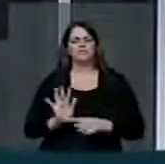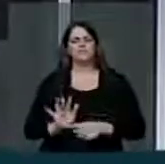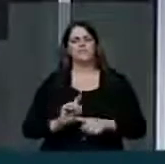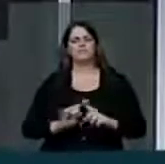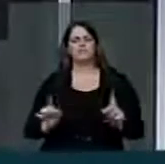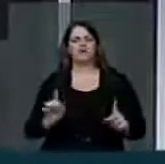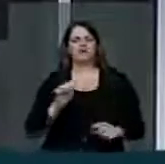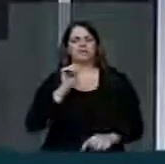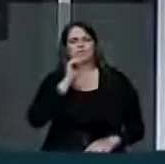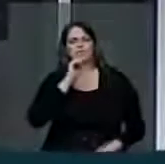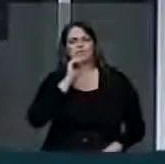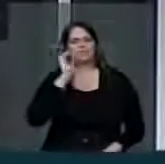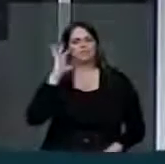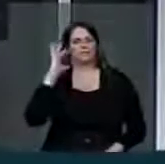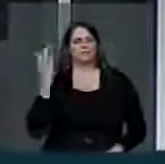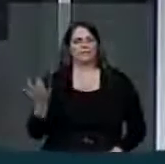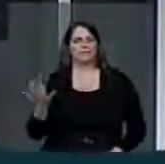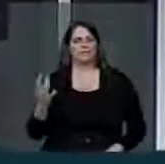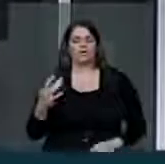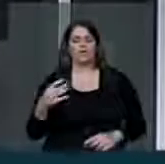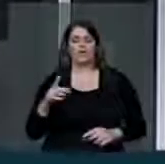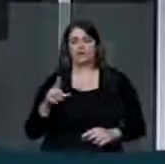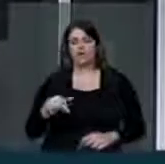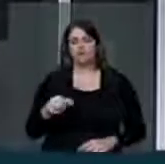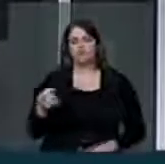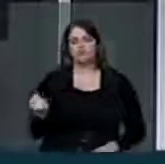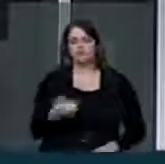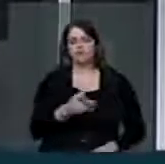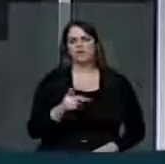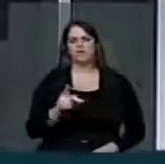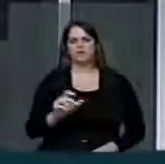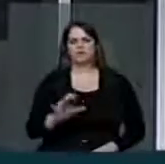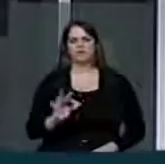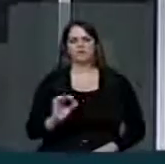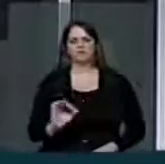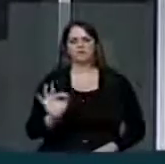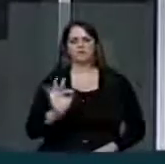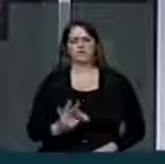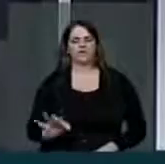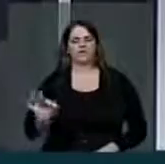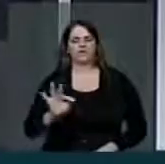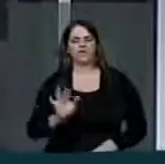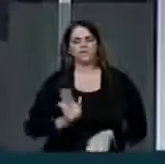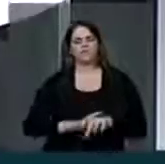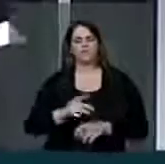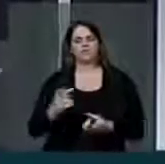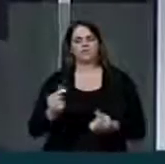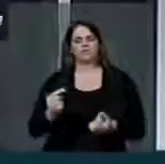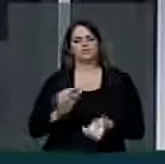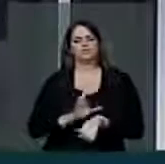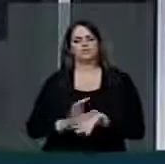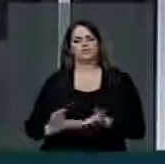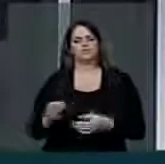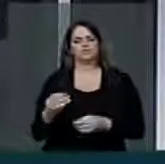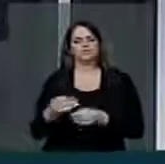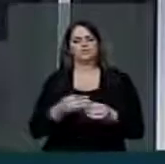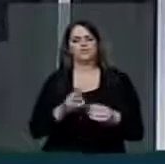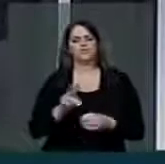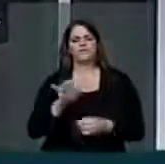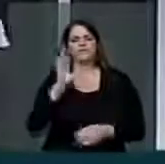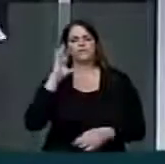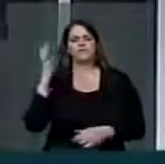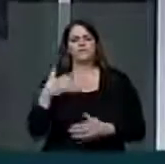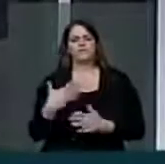solução. A solução é o novo pacto federativo. Distribuindo mais recursos para os municípios, nós teremos solução de todos os nossos problemas,